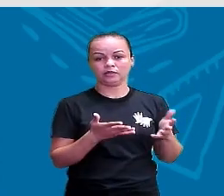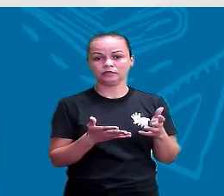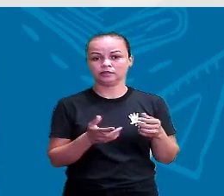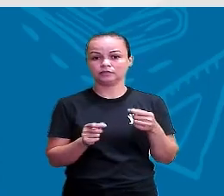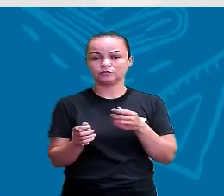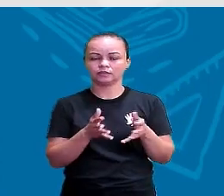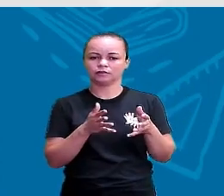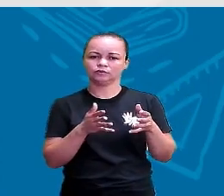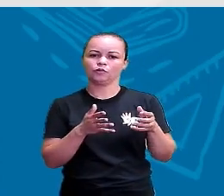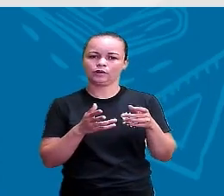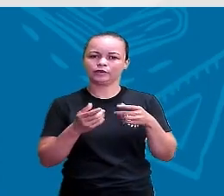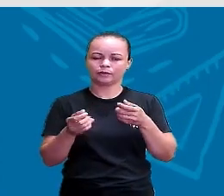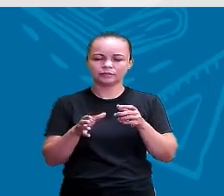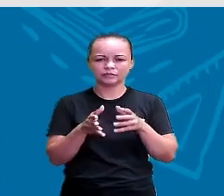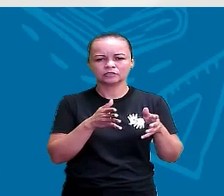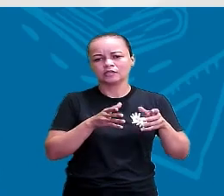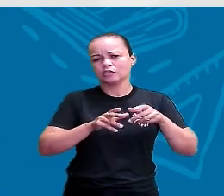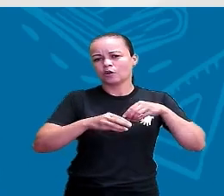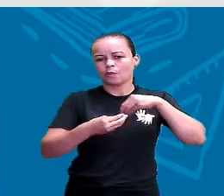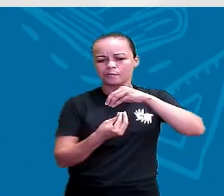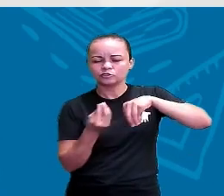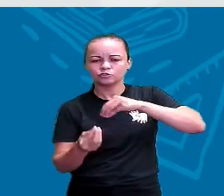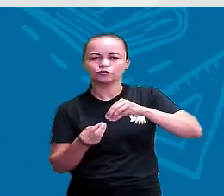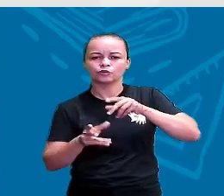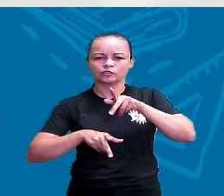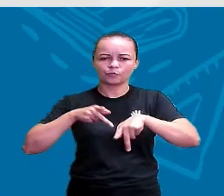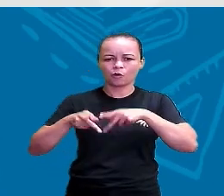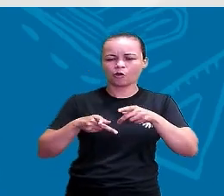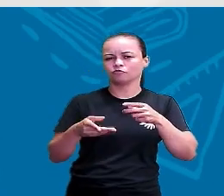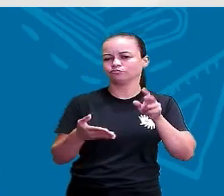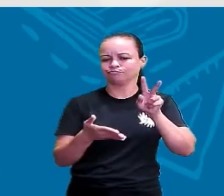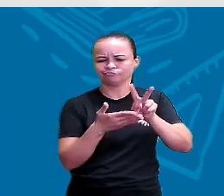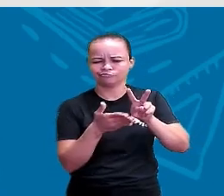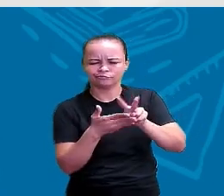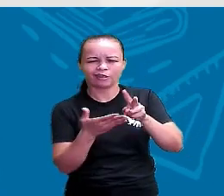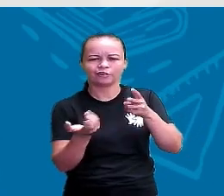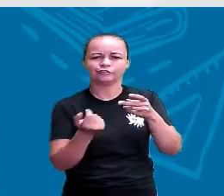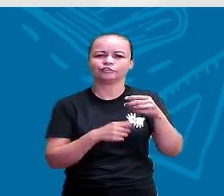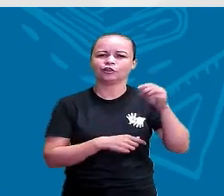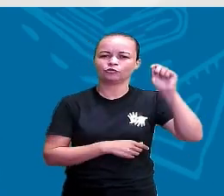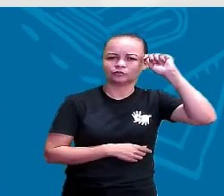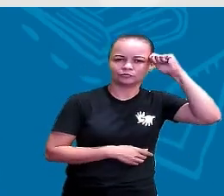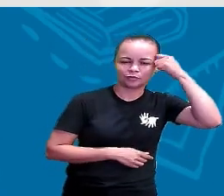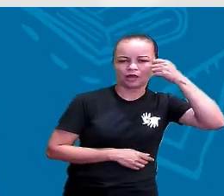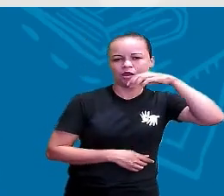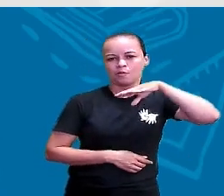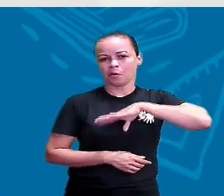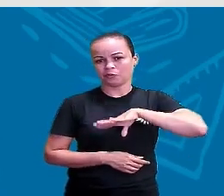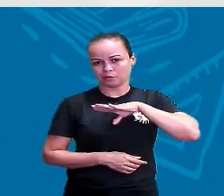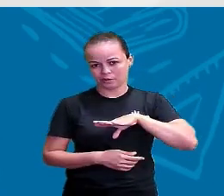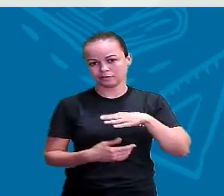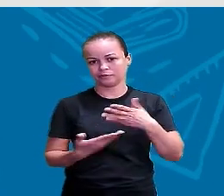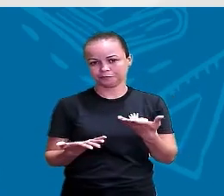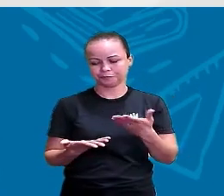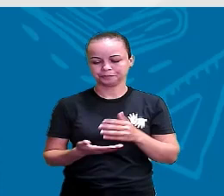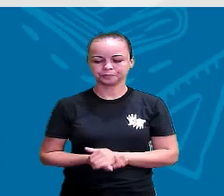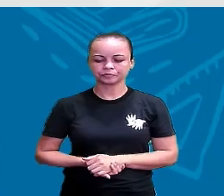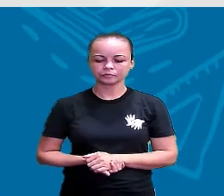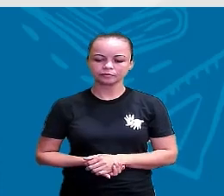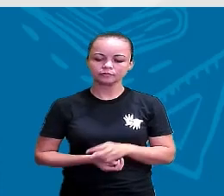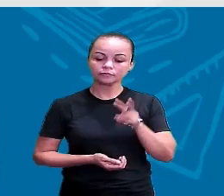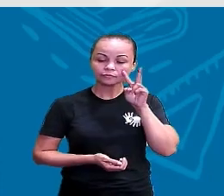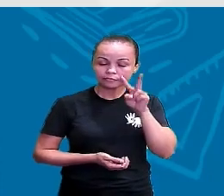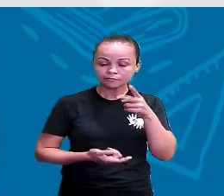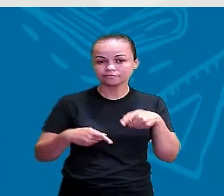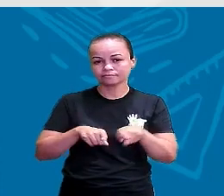mistura de vários povos, né? Tem os indígenas, tem os portugueses, os africanos, certo? E aí a gente viu também